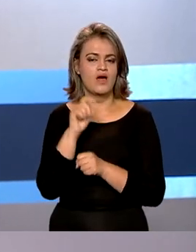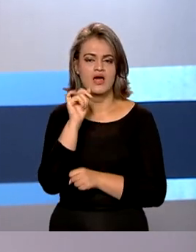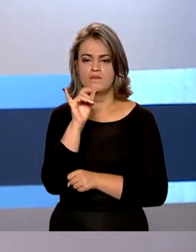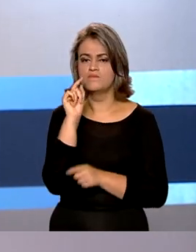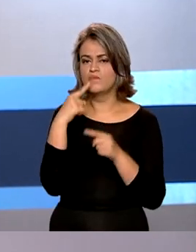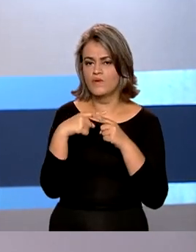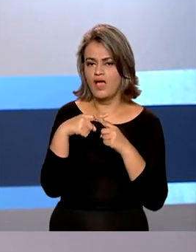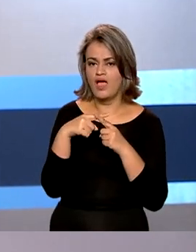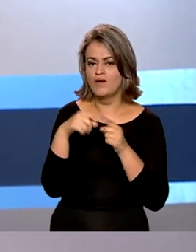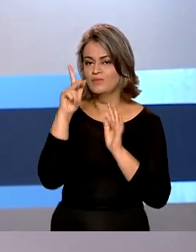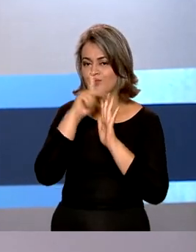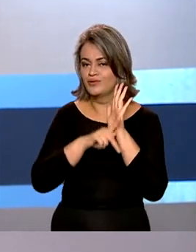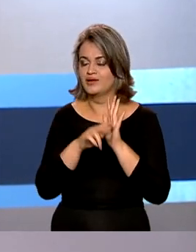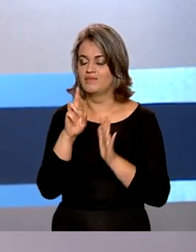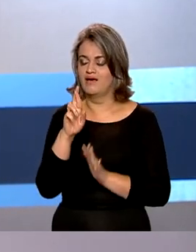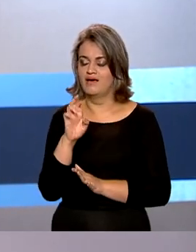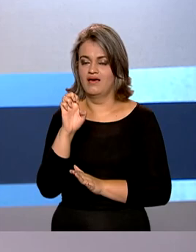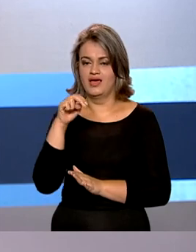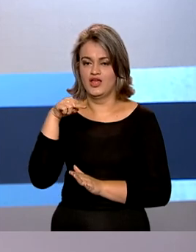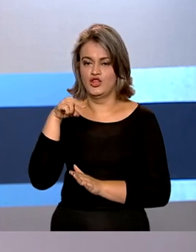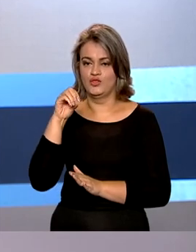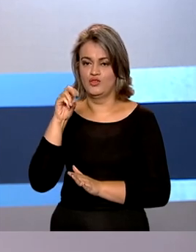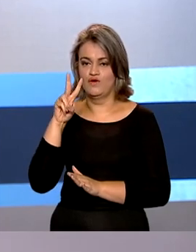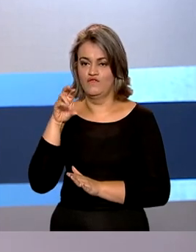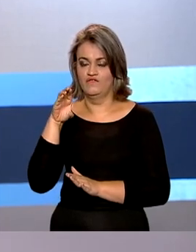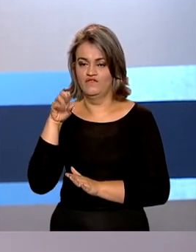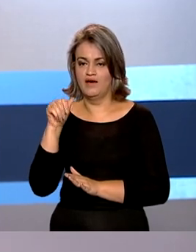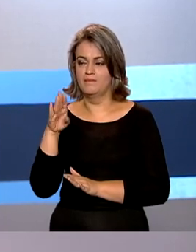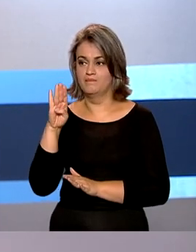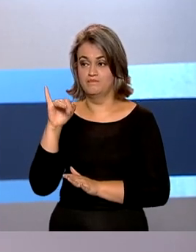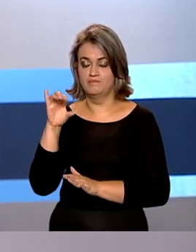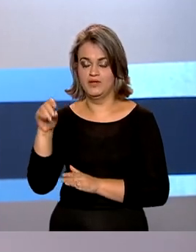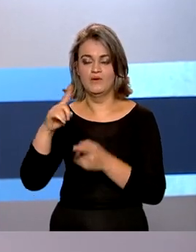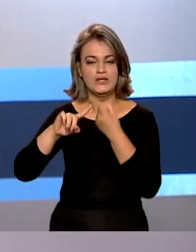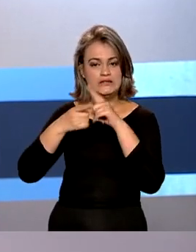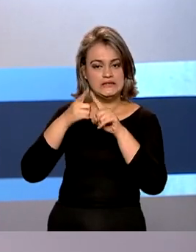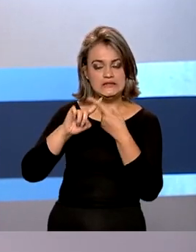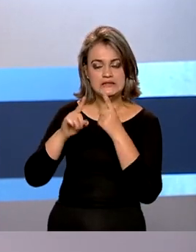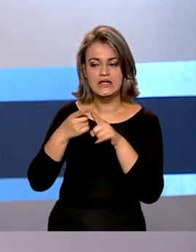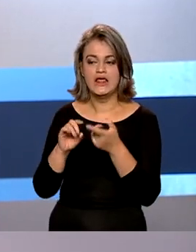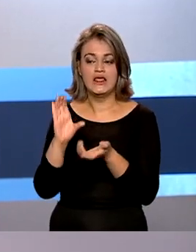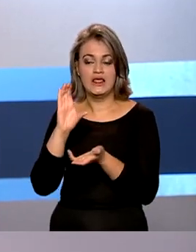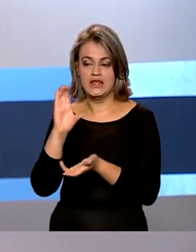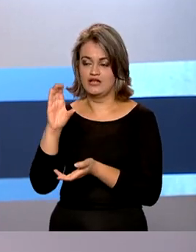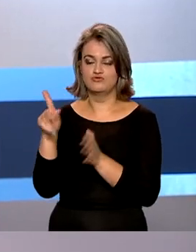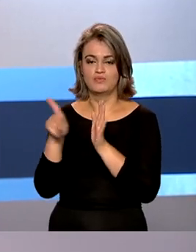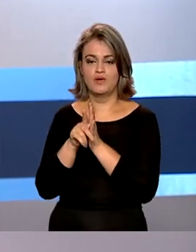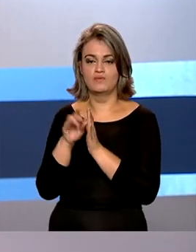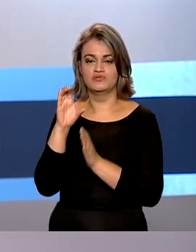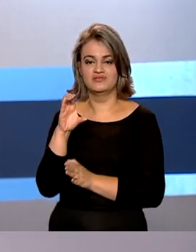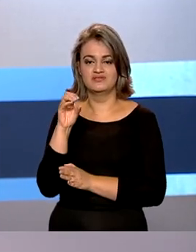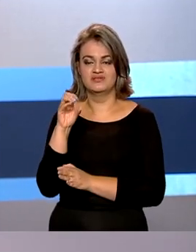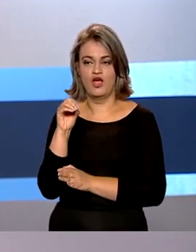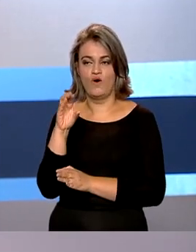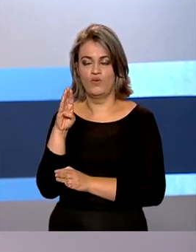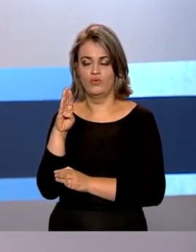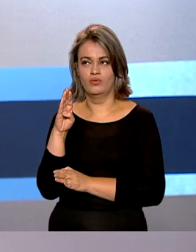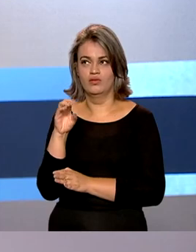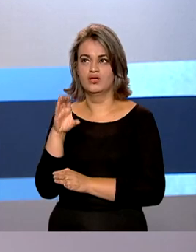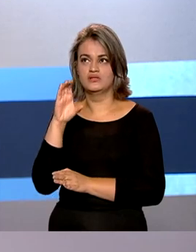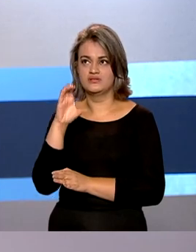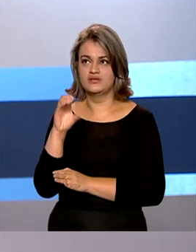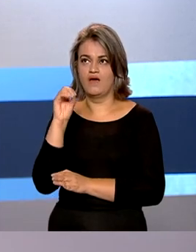foi o programa Renova Bio, que negociou quase 15 milhões de toneladas em créditos de carbono para empresas licenciadas,